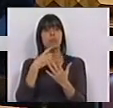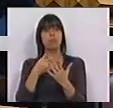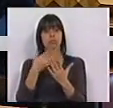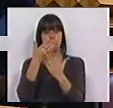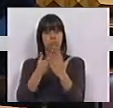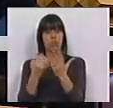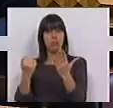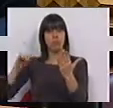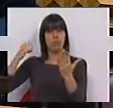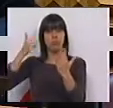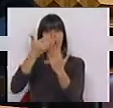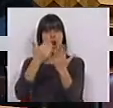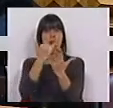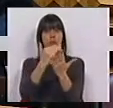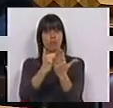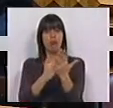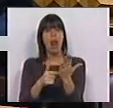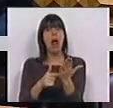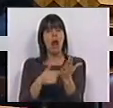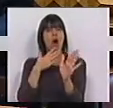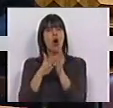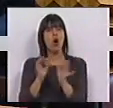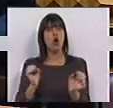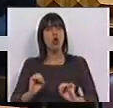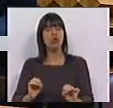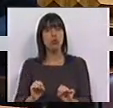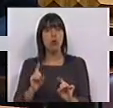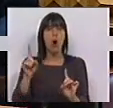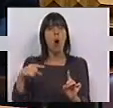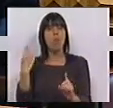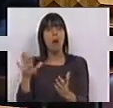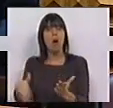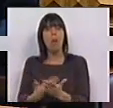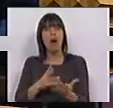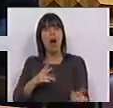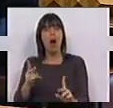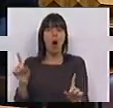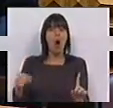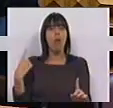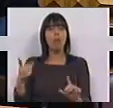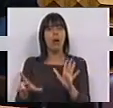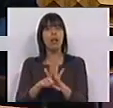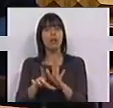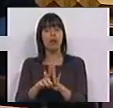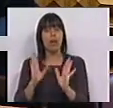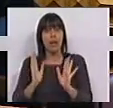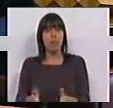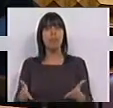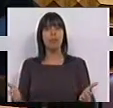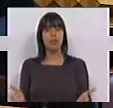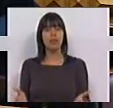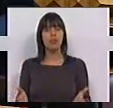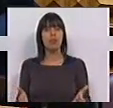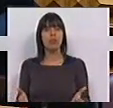inconstitucionalidade em cima, não aproveitou para propor a alteração legislativa que se impunha.